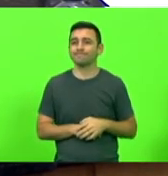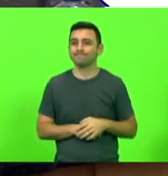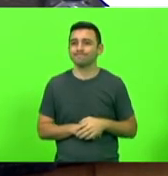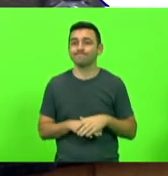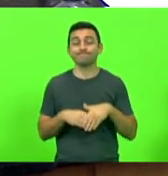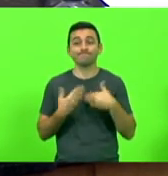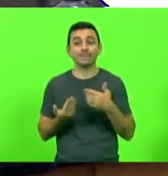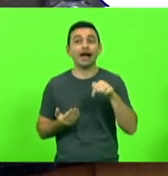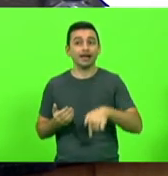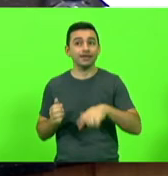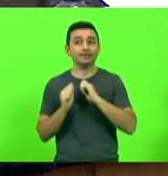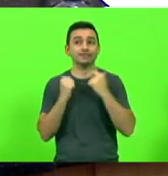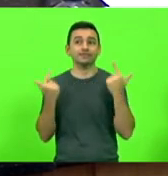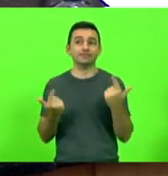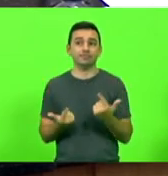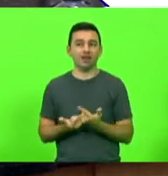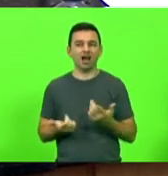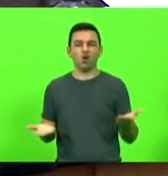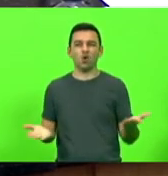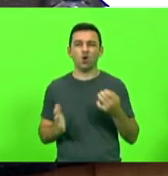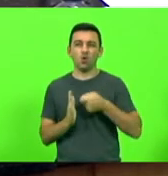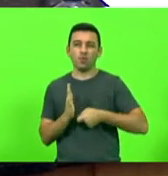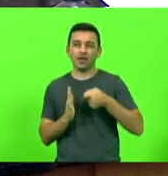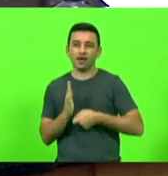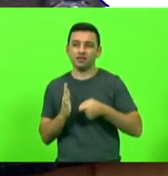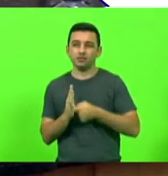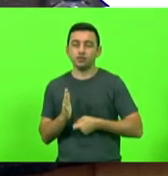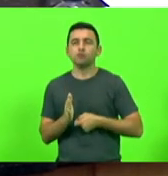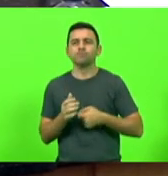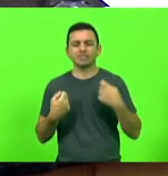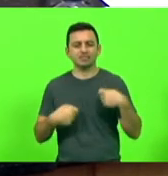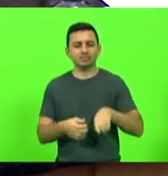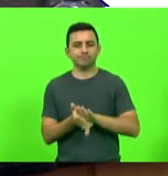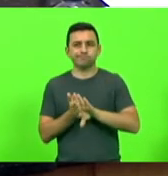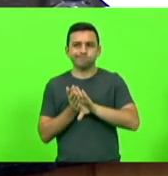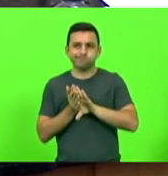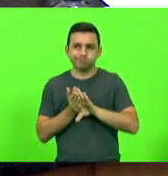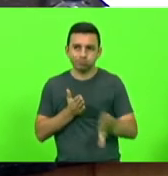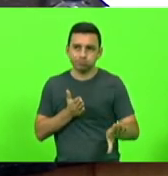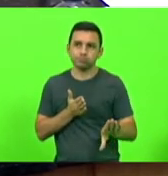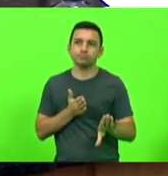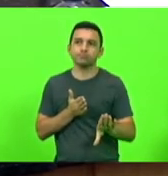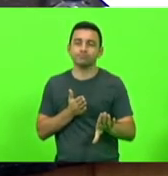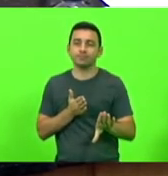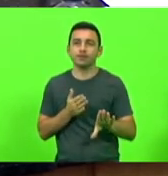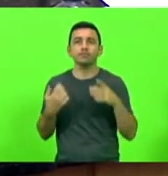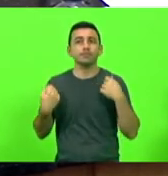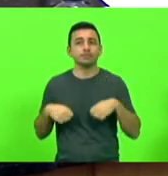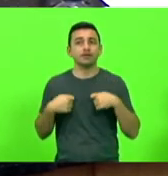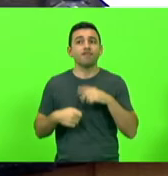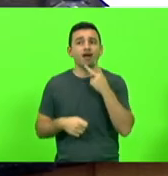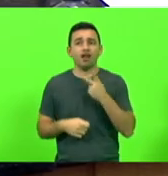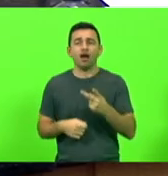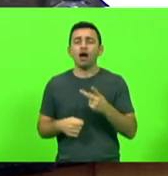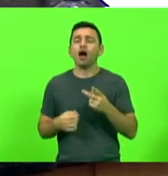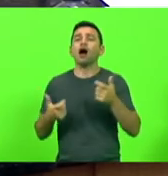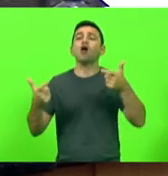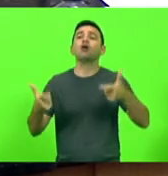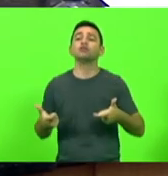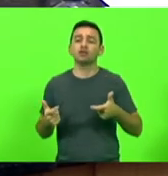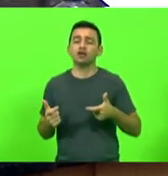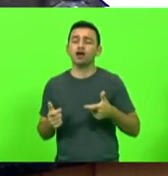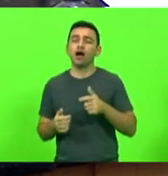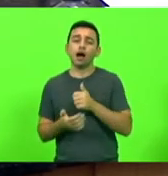essa casa aqui tem a obrigação de derrubar. Essa casa aqui tem que dizer do lado de quem que está, do lado do